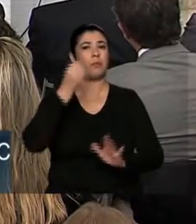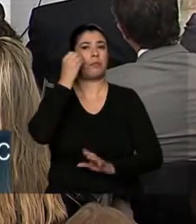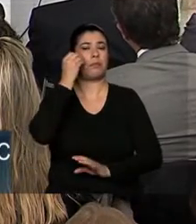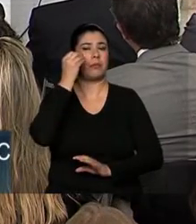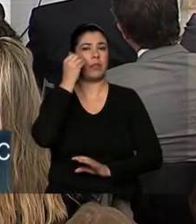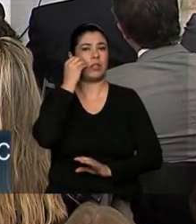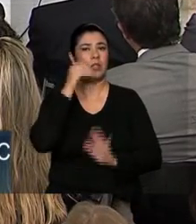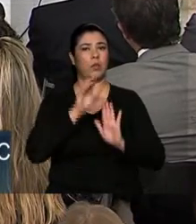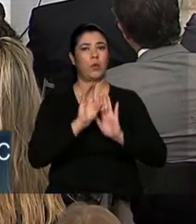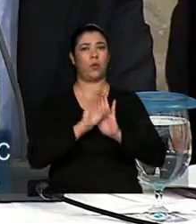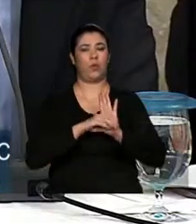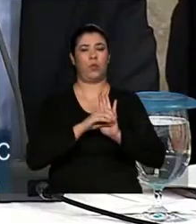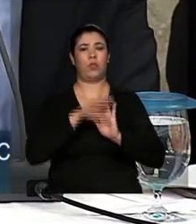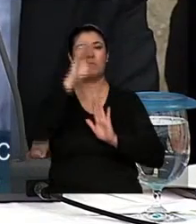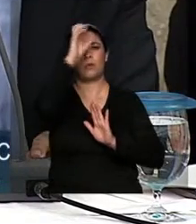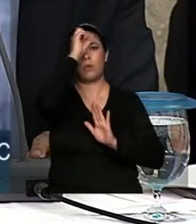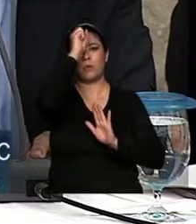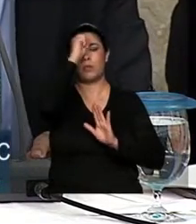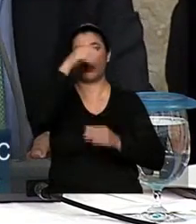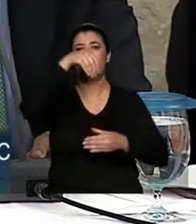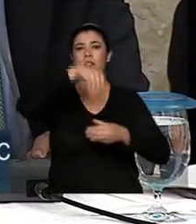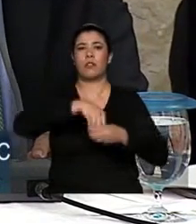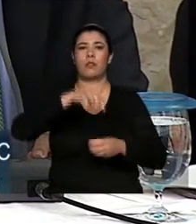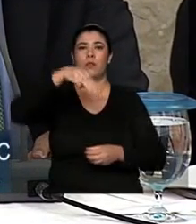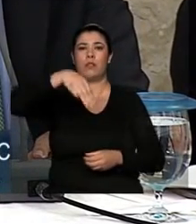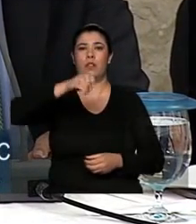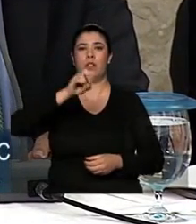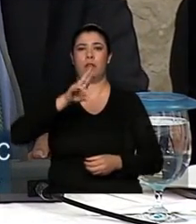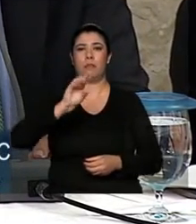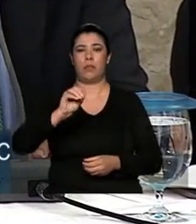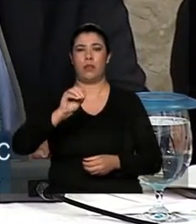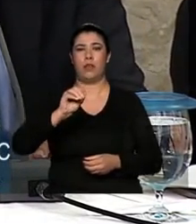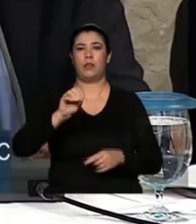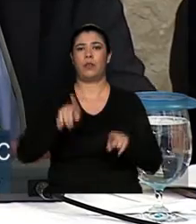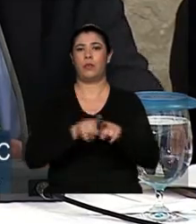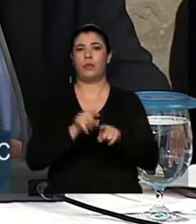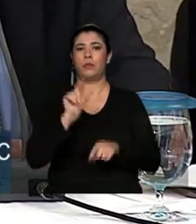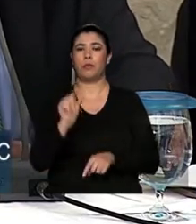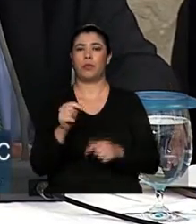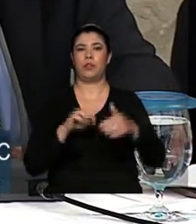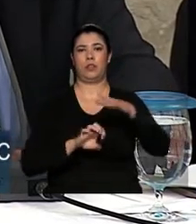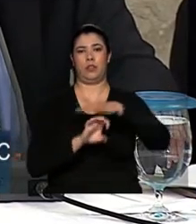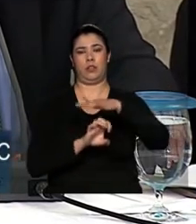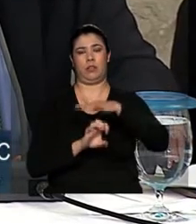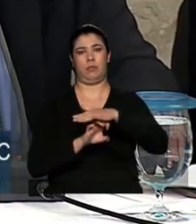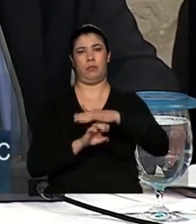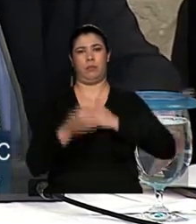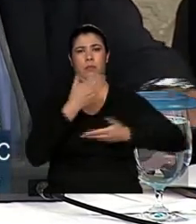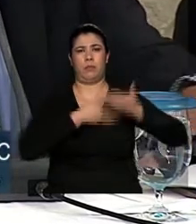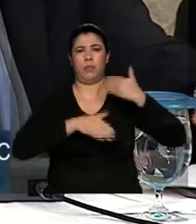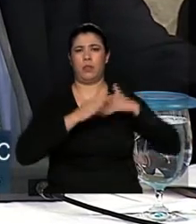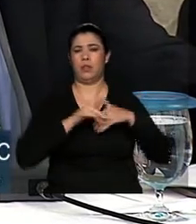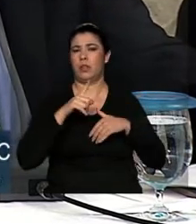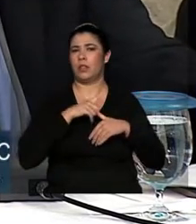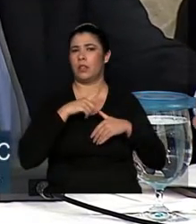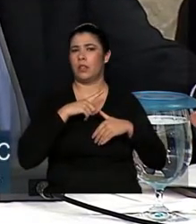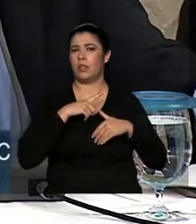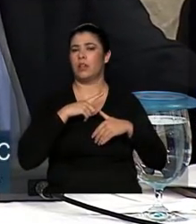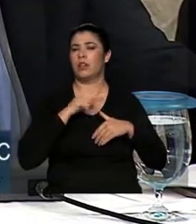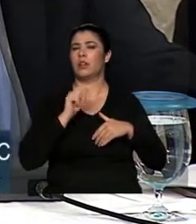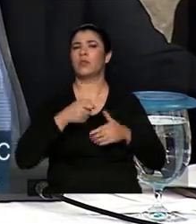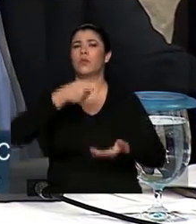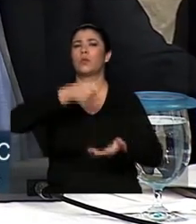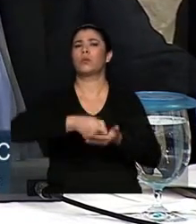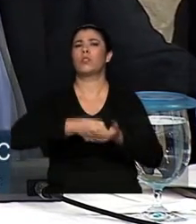conceito do aprendiz na micro e pequena empresa. Porque a micro e pequena empresa, ela estava fora da